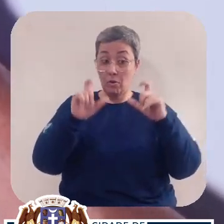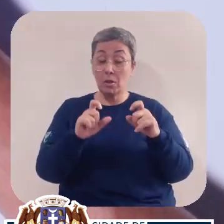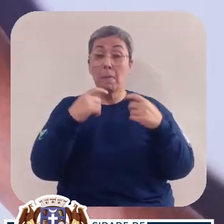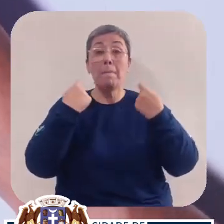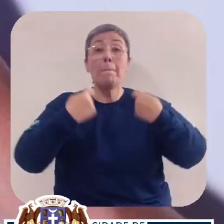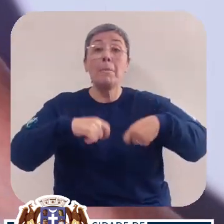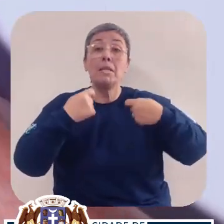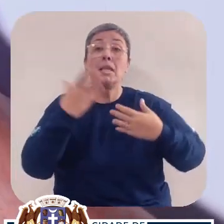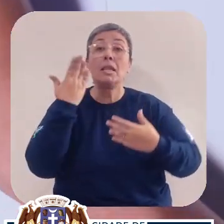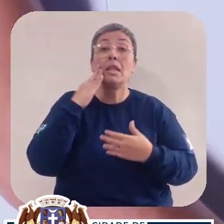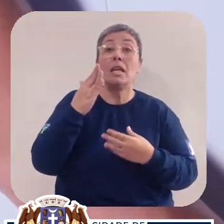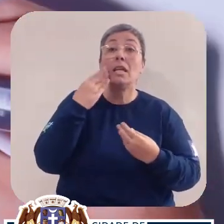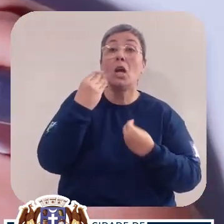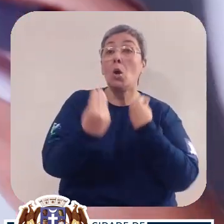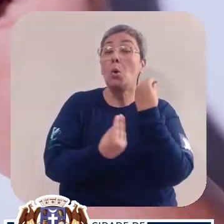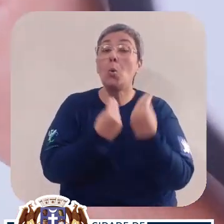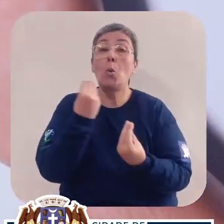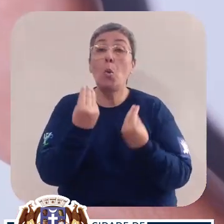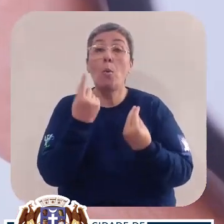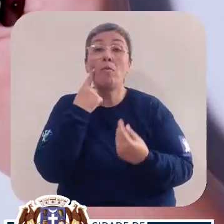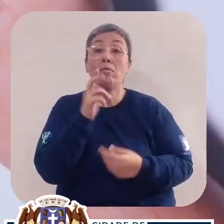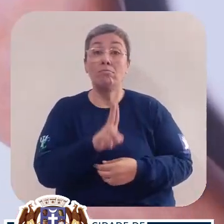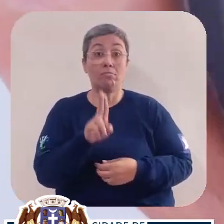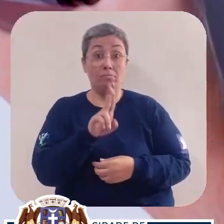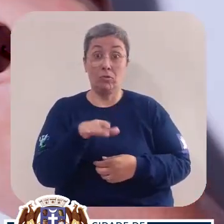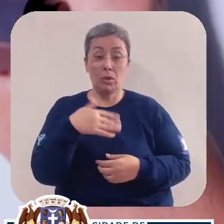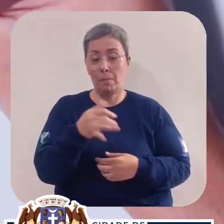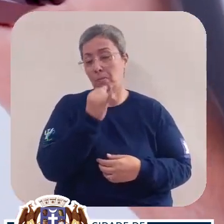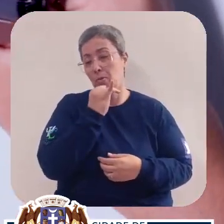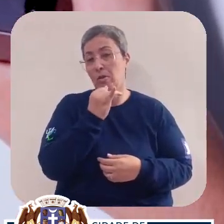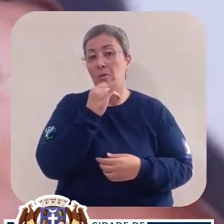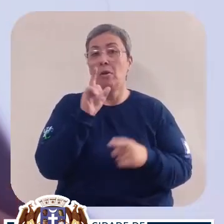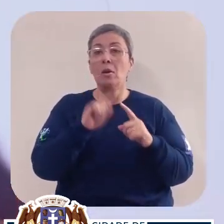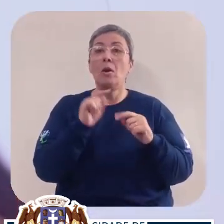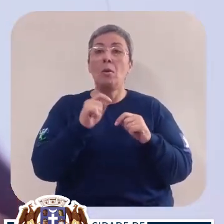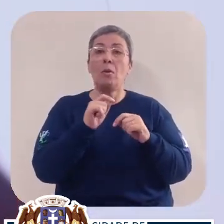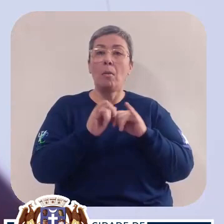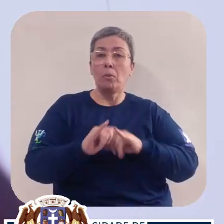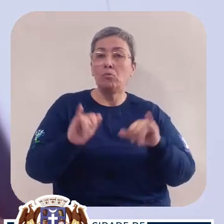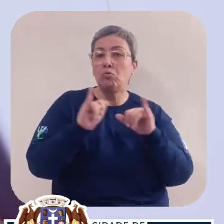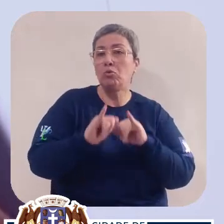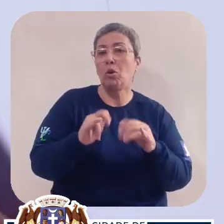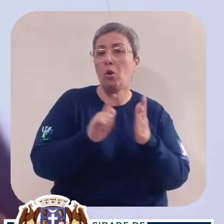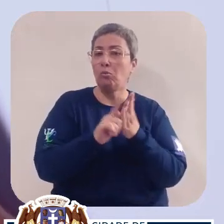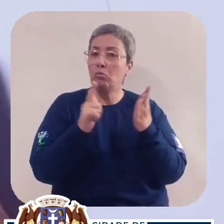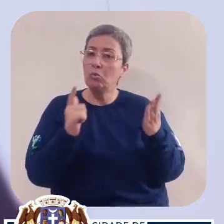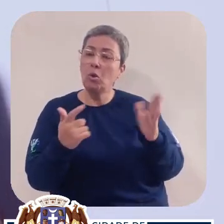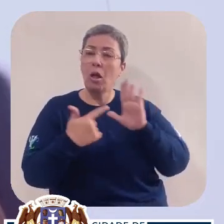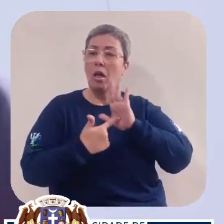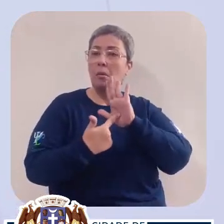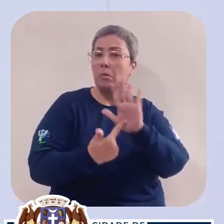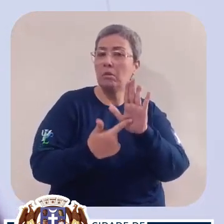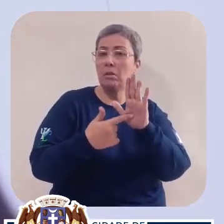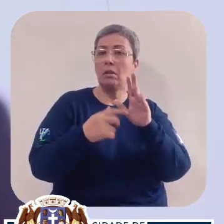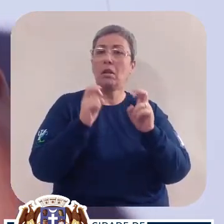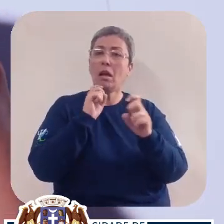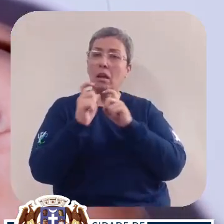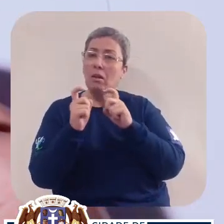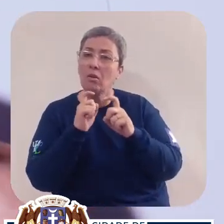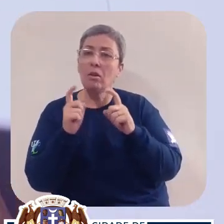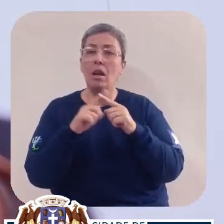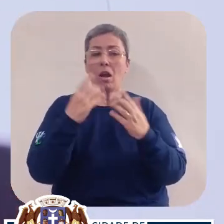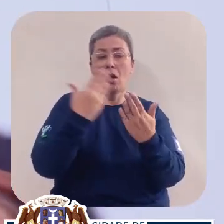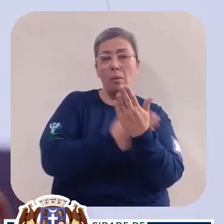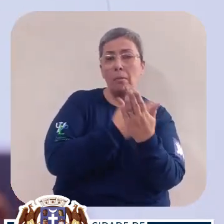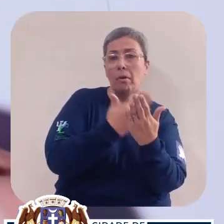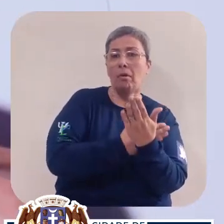registrar, você precisa entender como pretende utilizar. Por exemplo, um boletim informativo, apresentação em reunião,